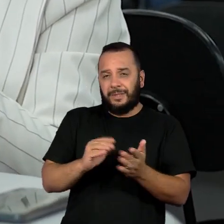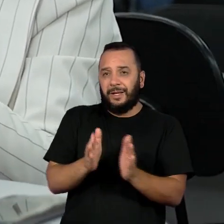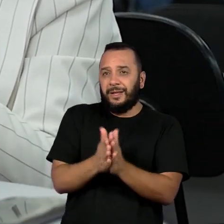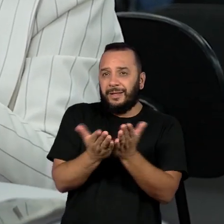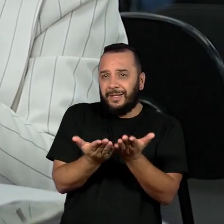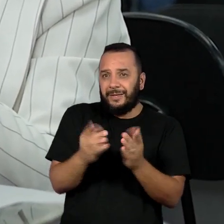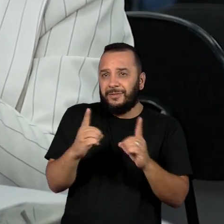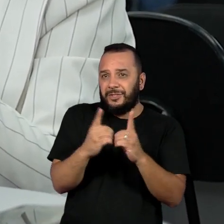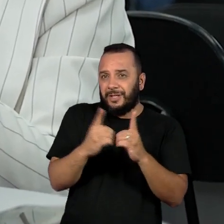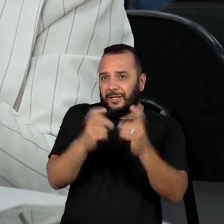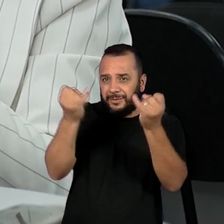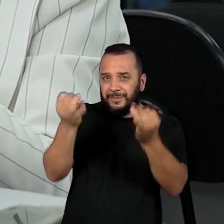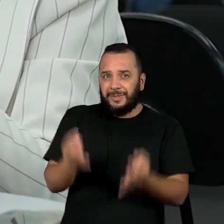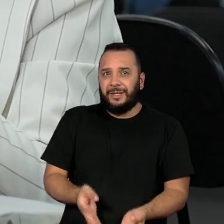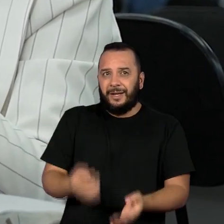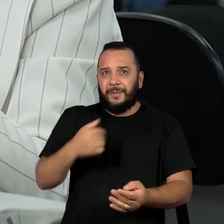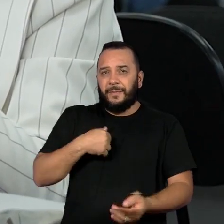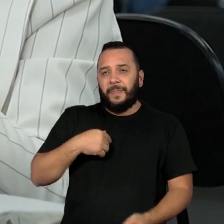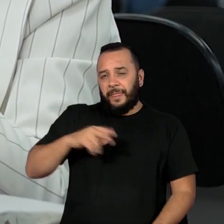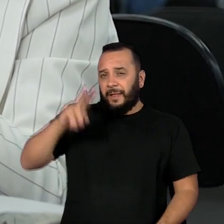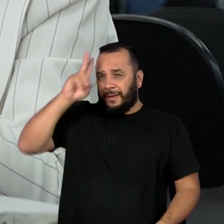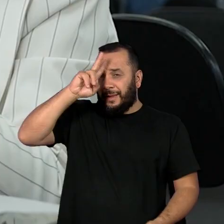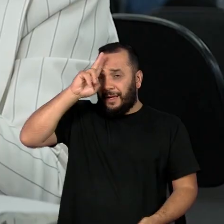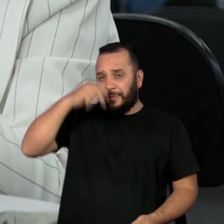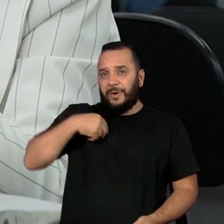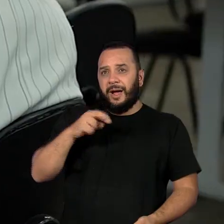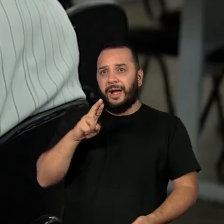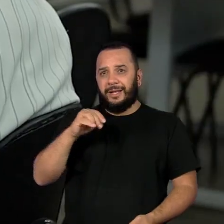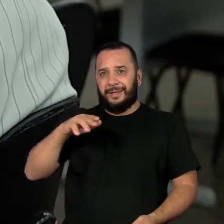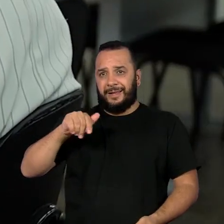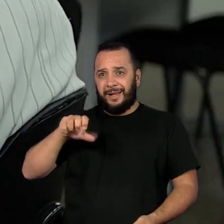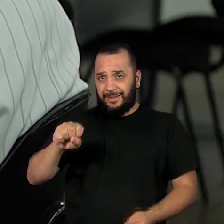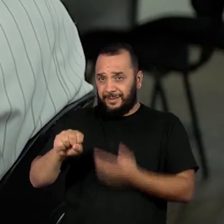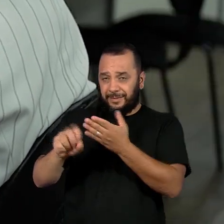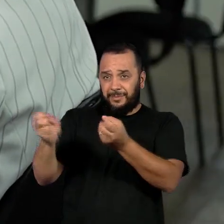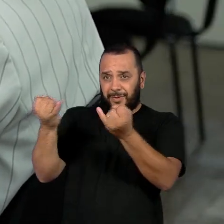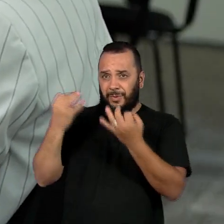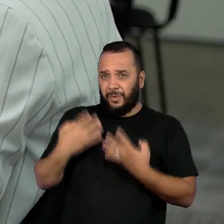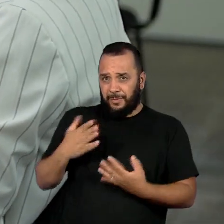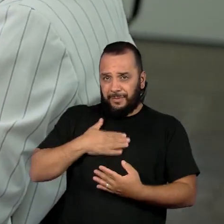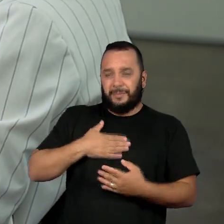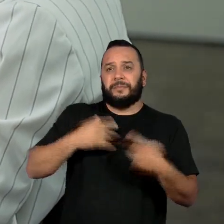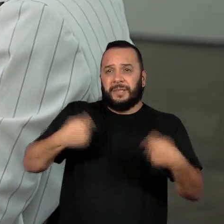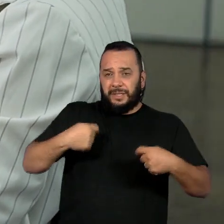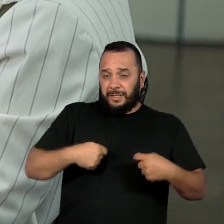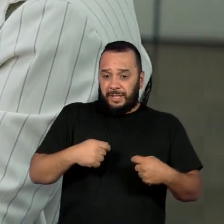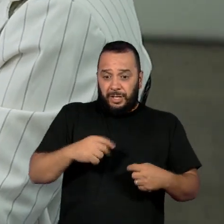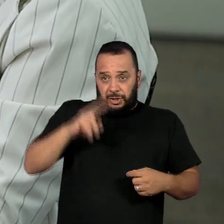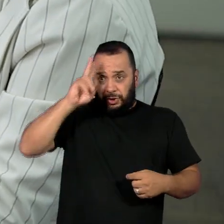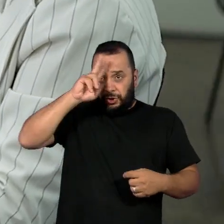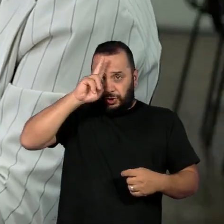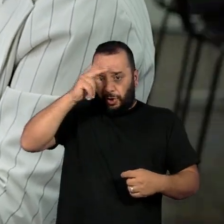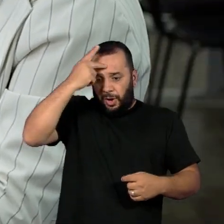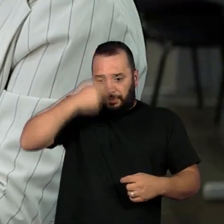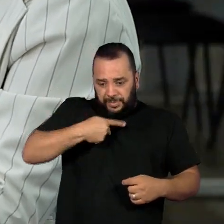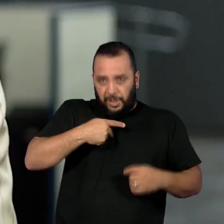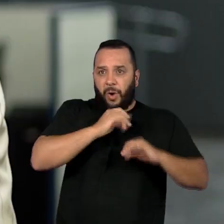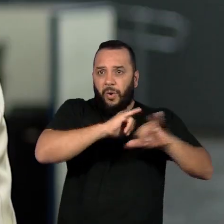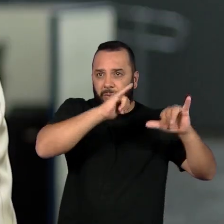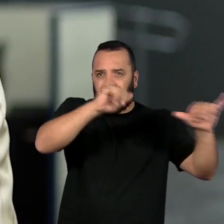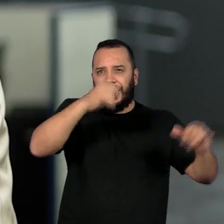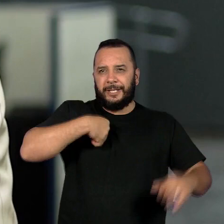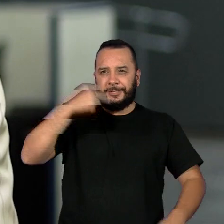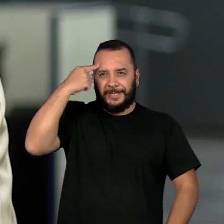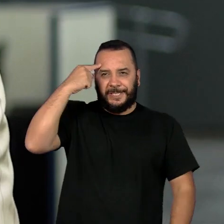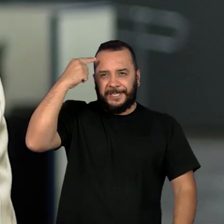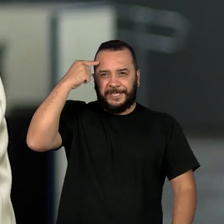E aí eu lembro que a rainha Helen Barros falou que a gente tem que começar a contar nossas histórias. E aí eu fui dormir com aquilo na cabeça e